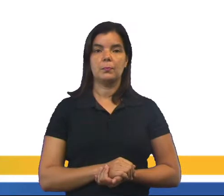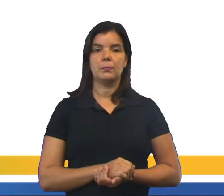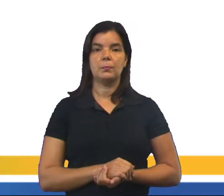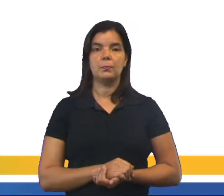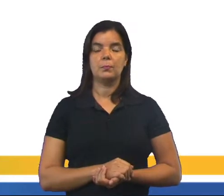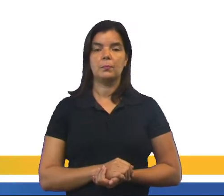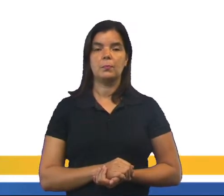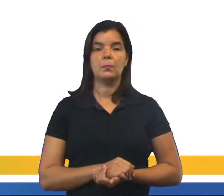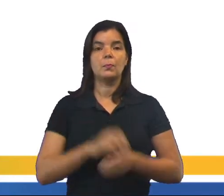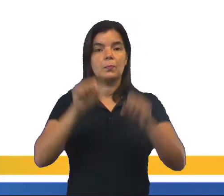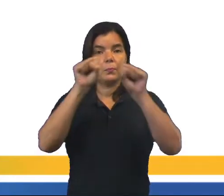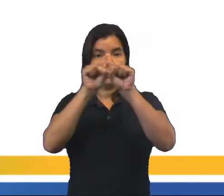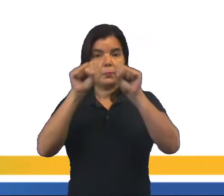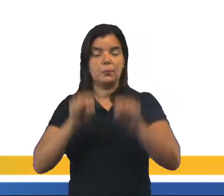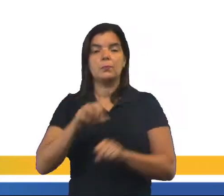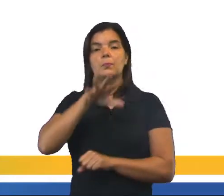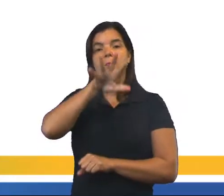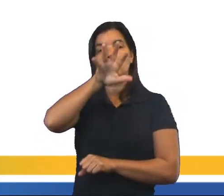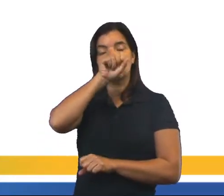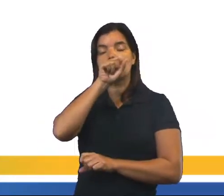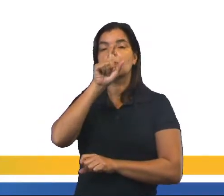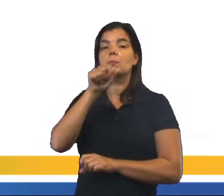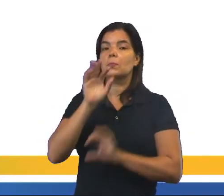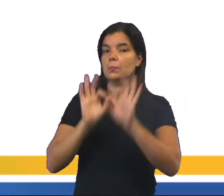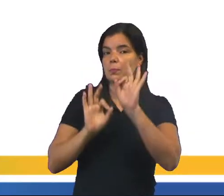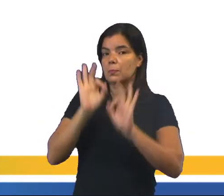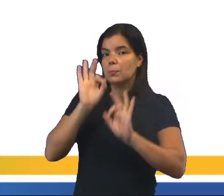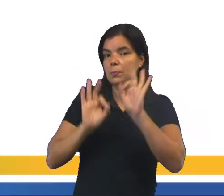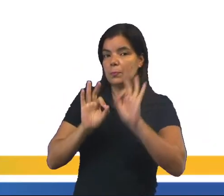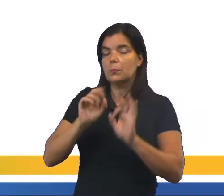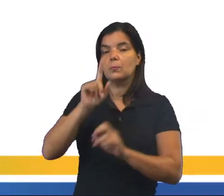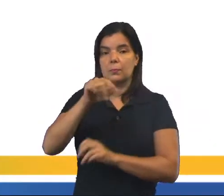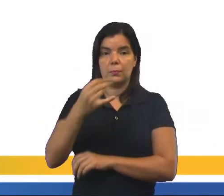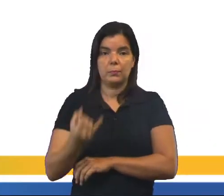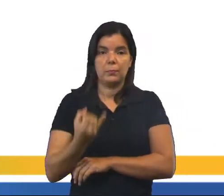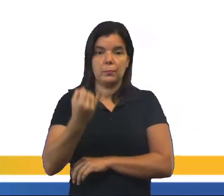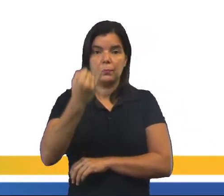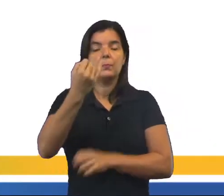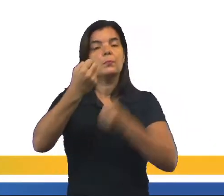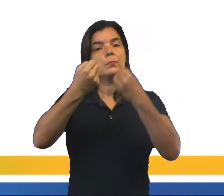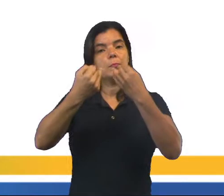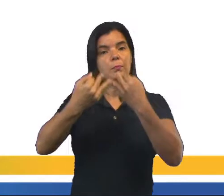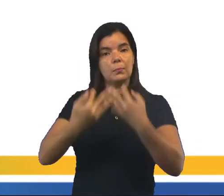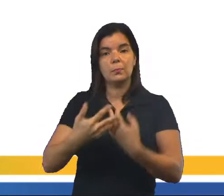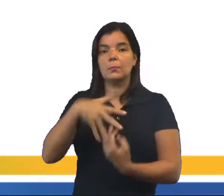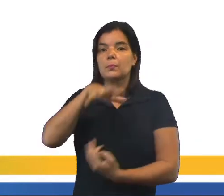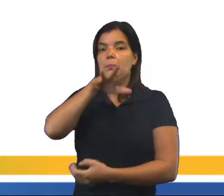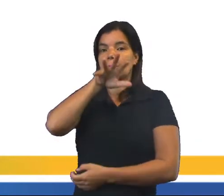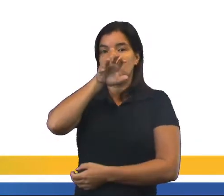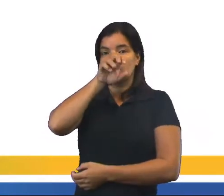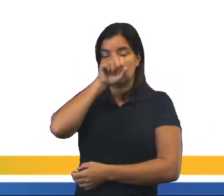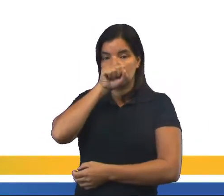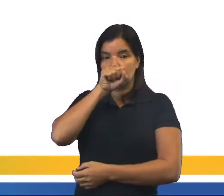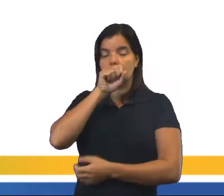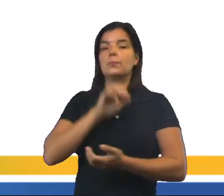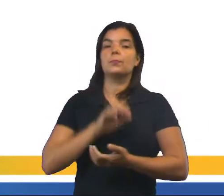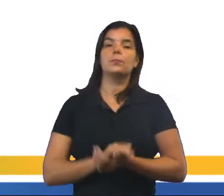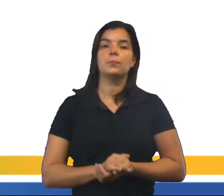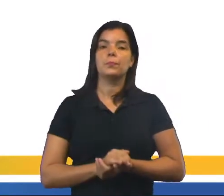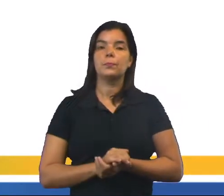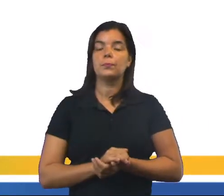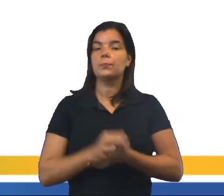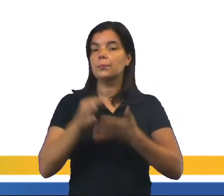Como o sistema respiratório é formado? É importante ressaltar que o sistema respiratório é formado pelas